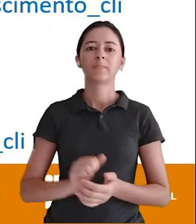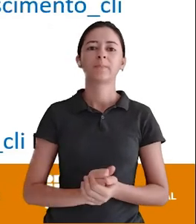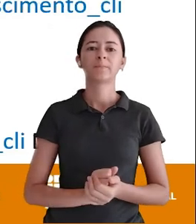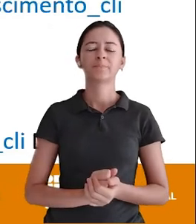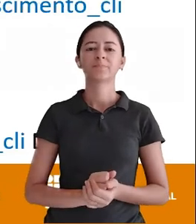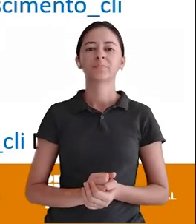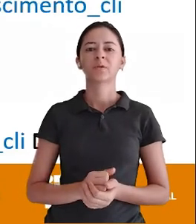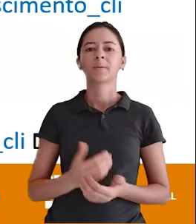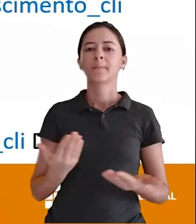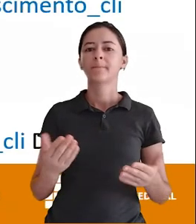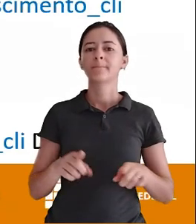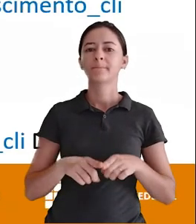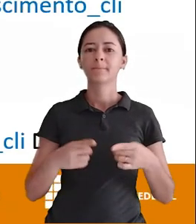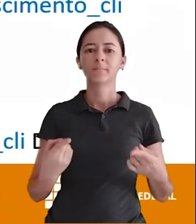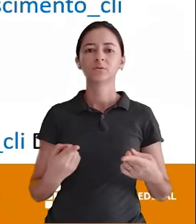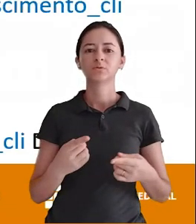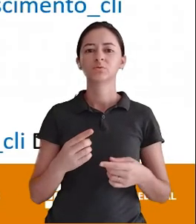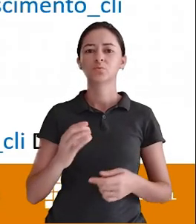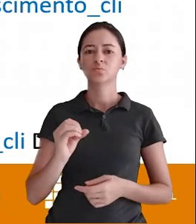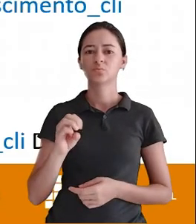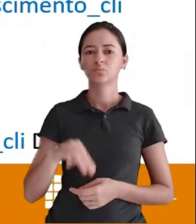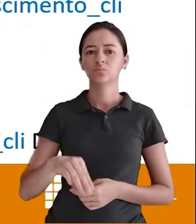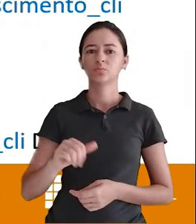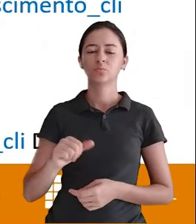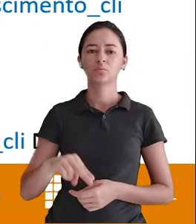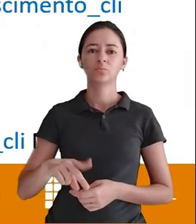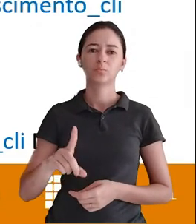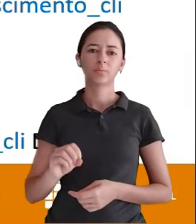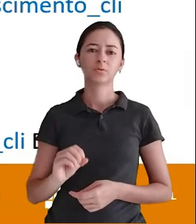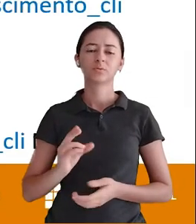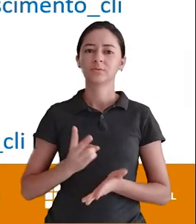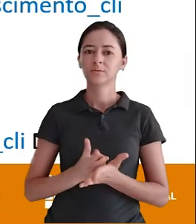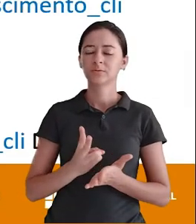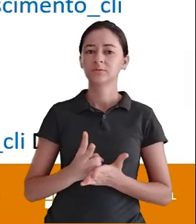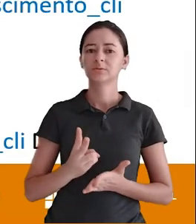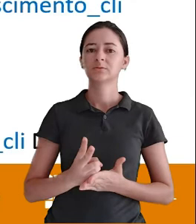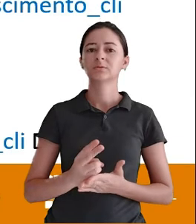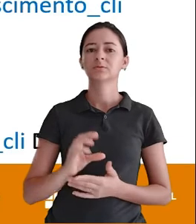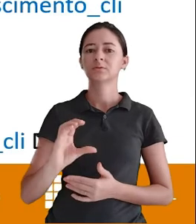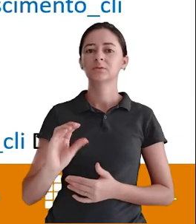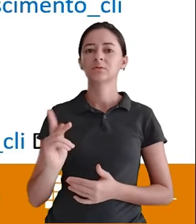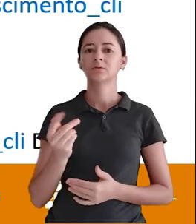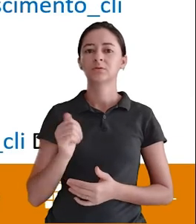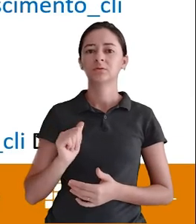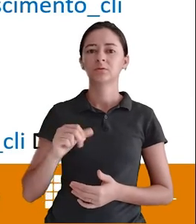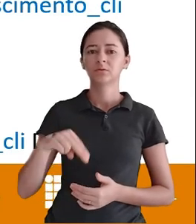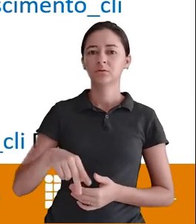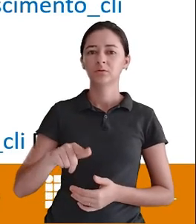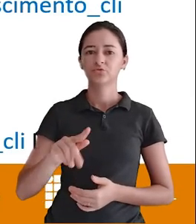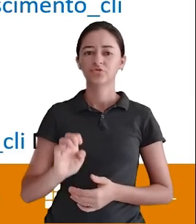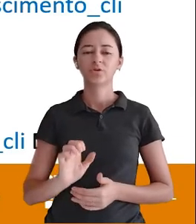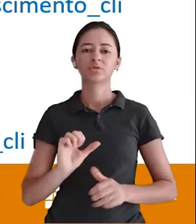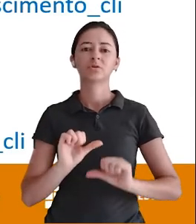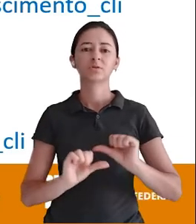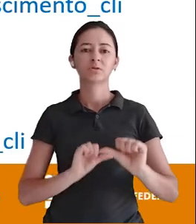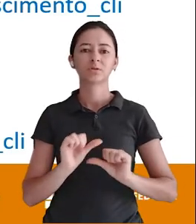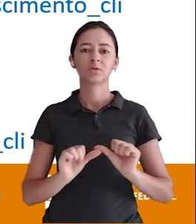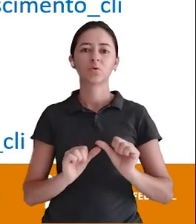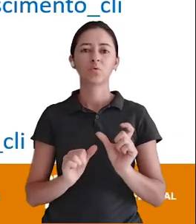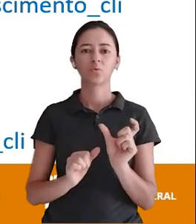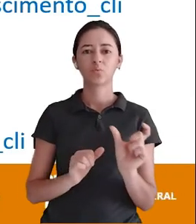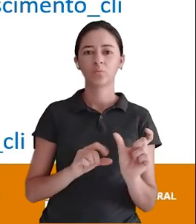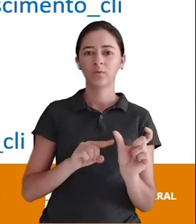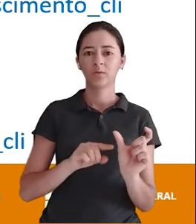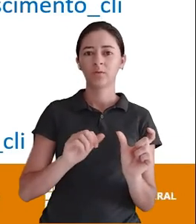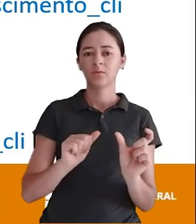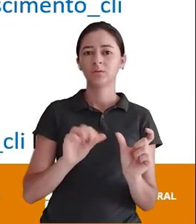Change É a mesma Então sempre Change O nome do atributo Que está agora Atualmente Antes desse